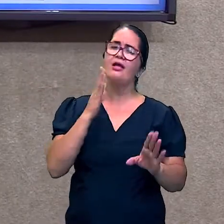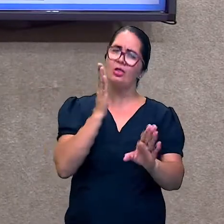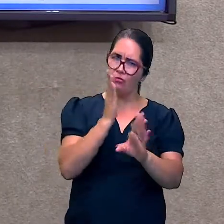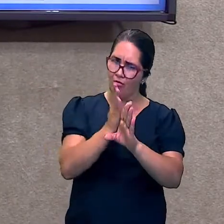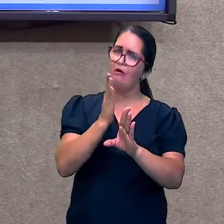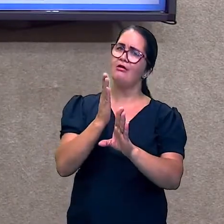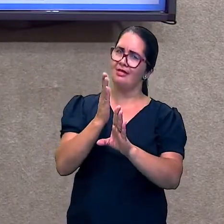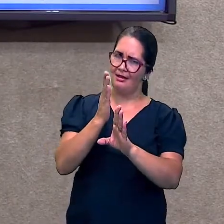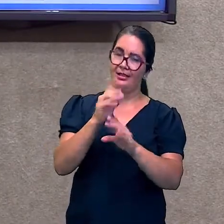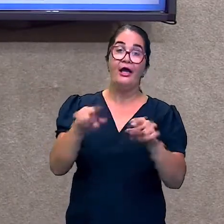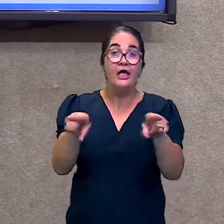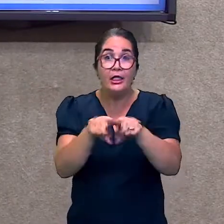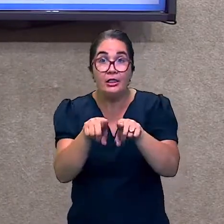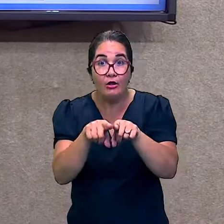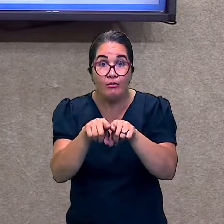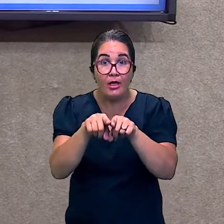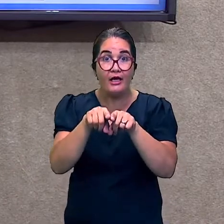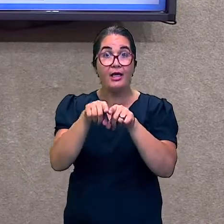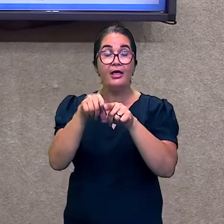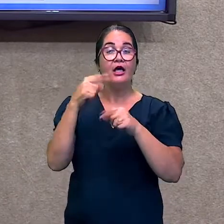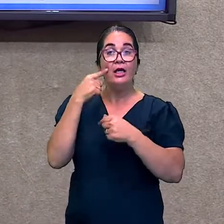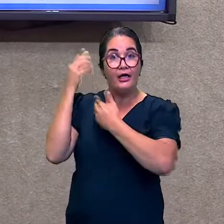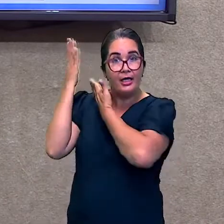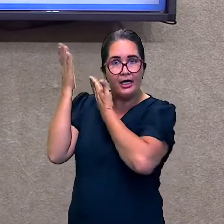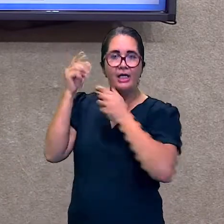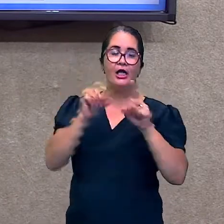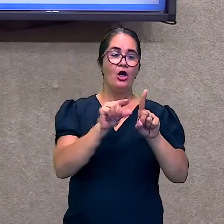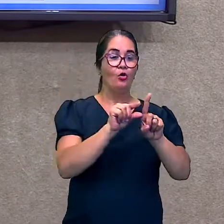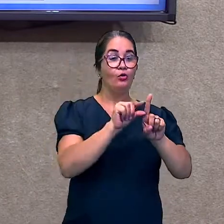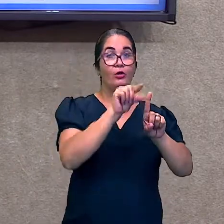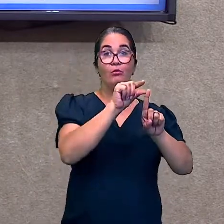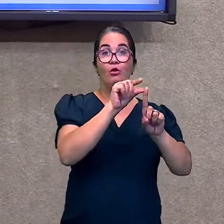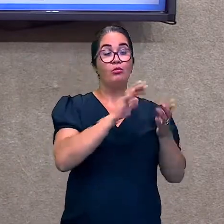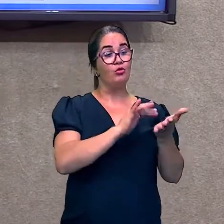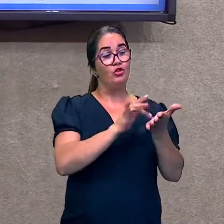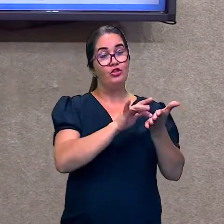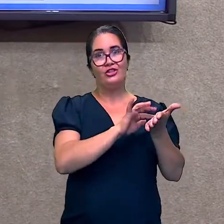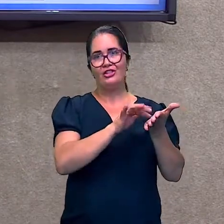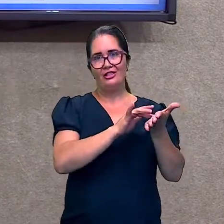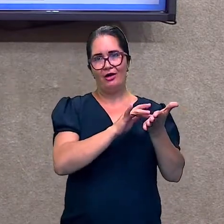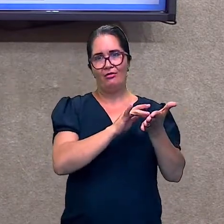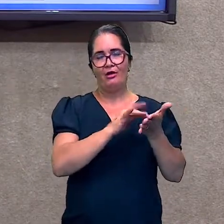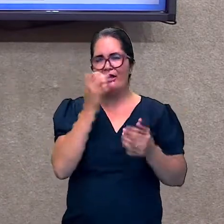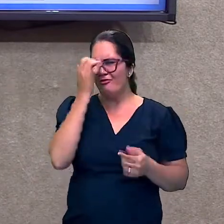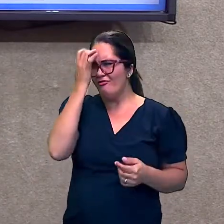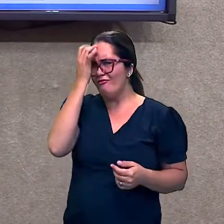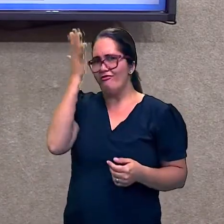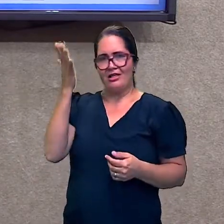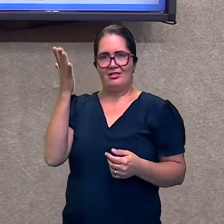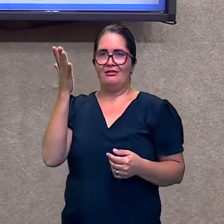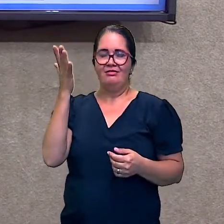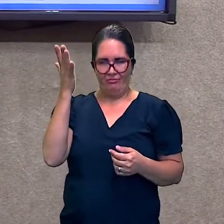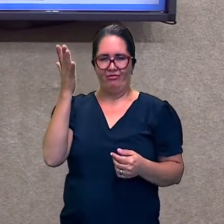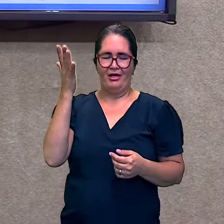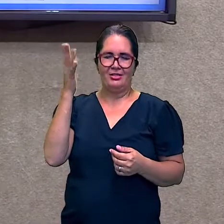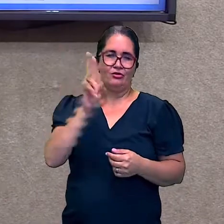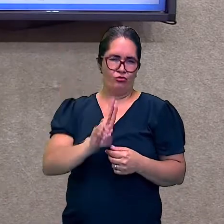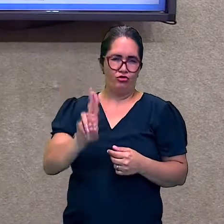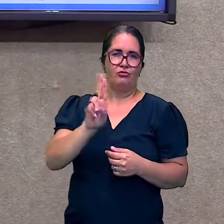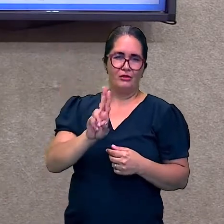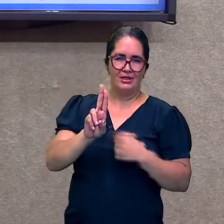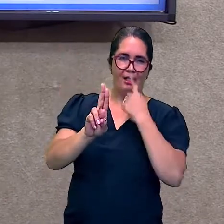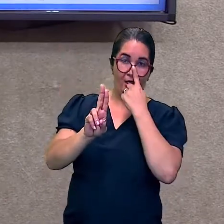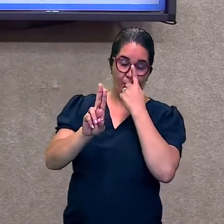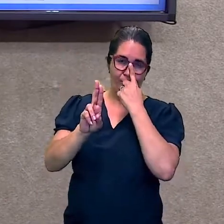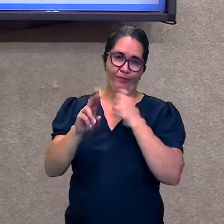termômetro digital. Que é muito mais fácil. De manusear. Do que este termômetro. De mercúrio. Né. Que